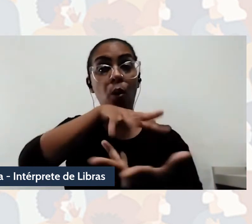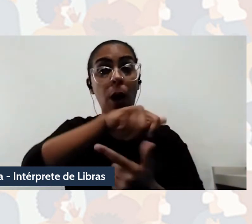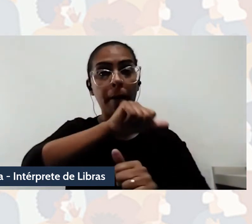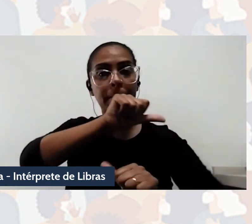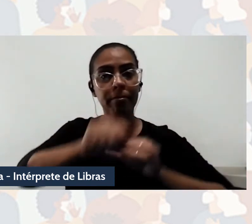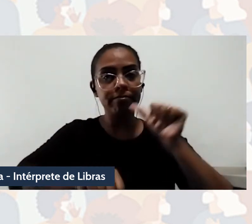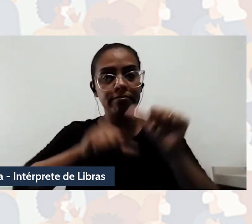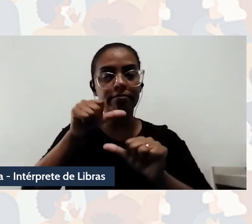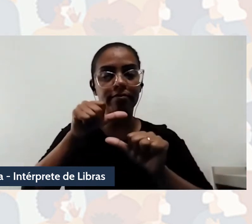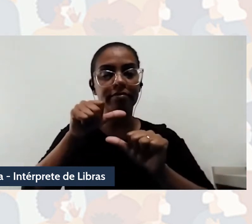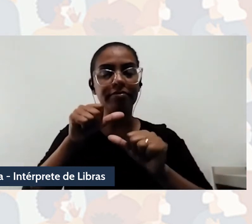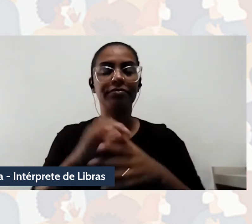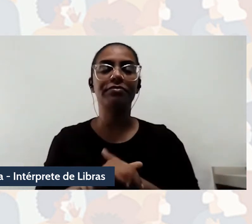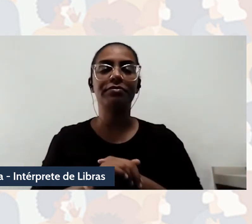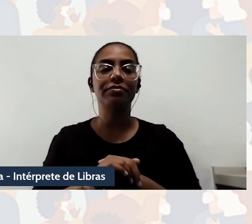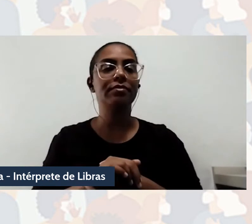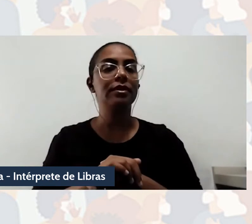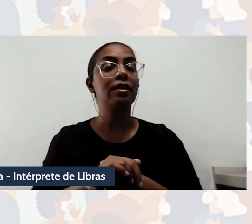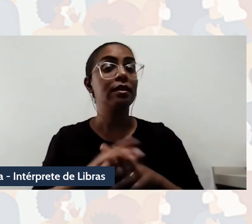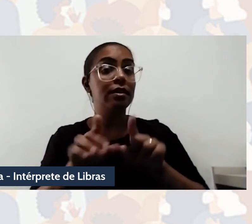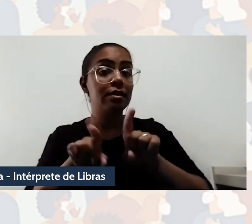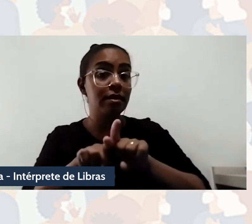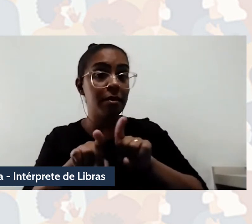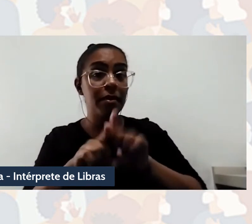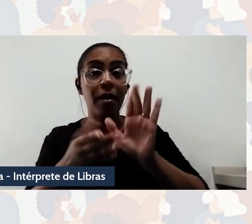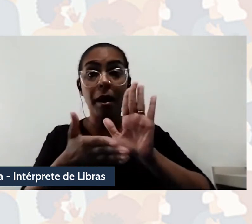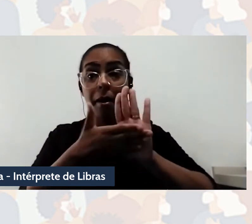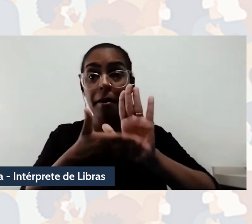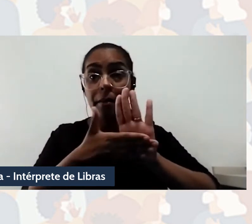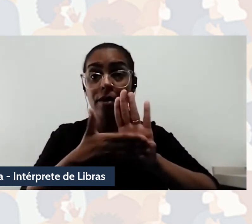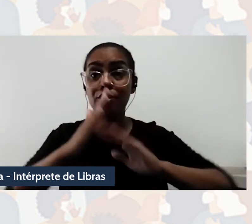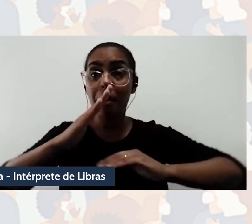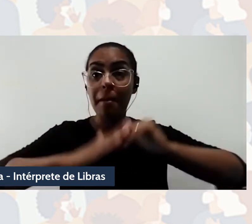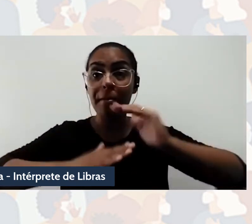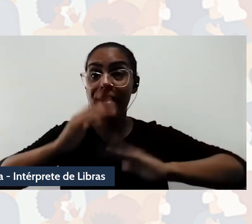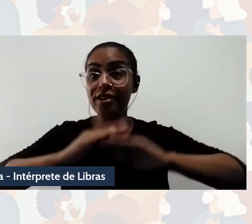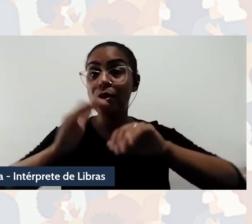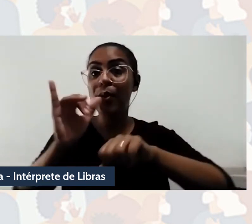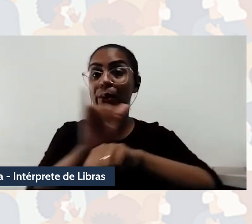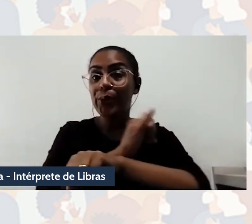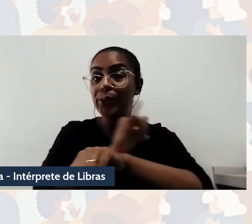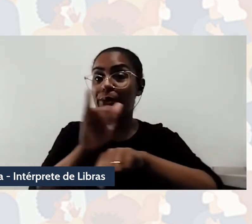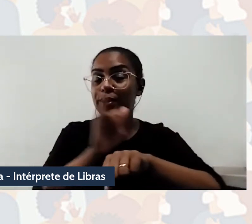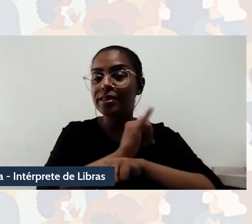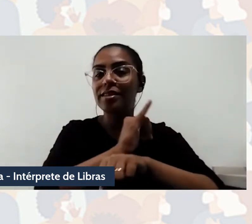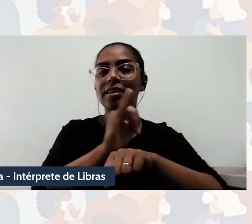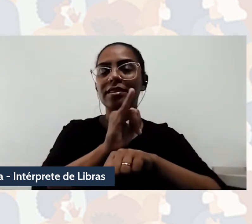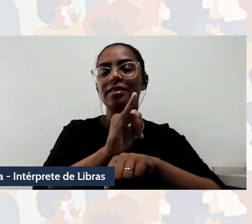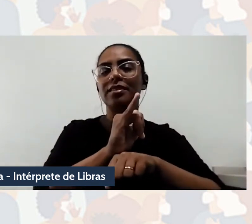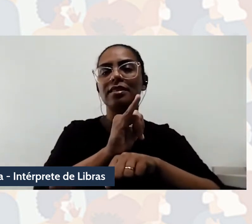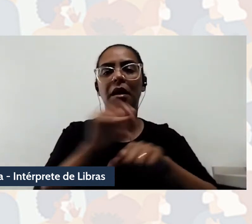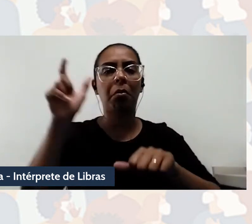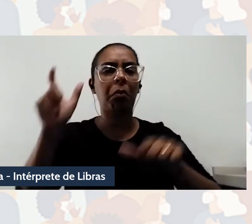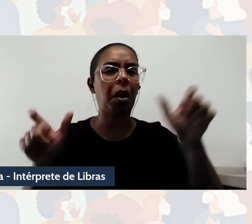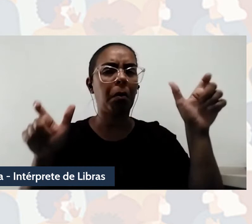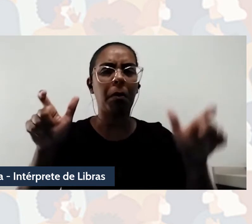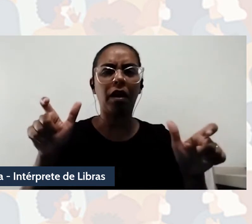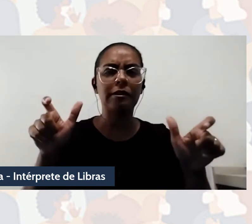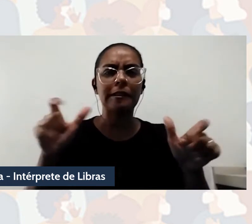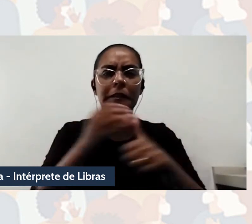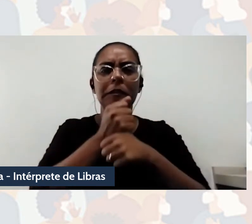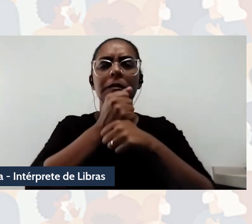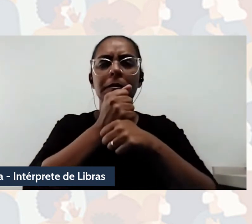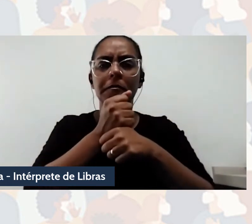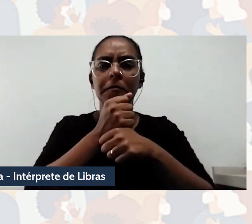e a proposição de um agir estratégico quanto às múltiplas colonialidades, no sentido de